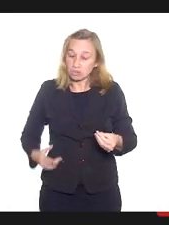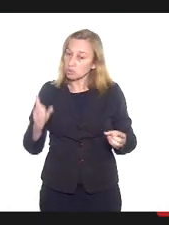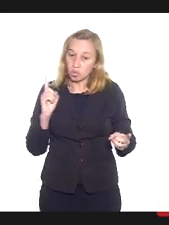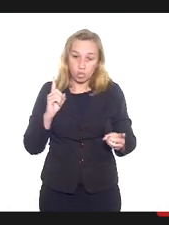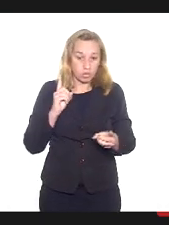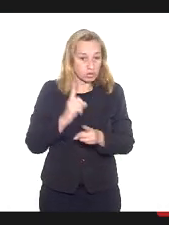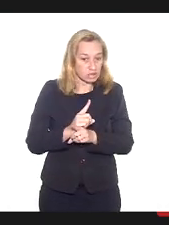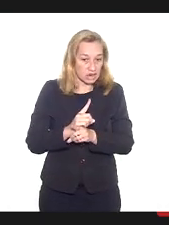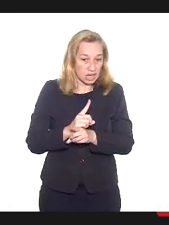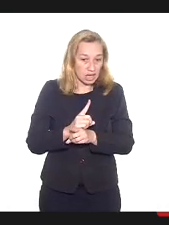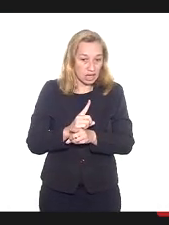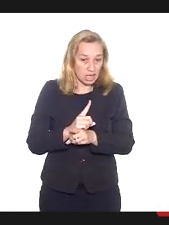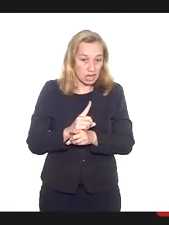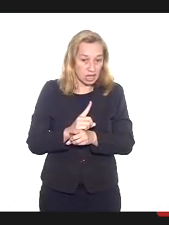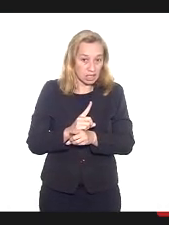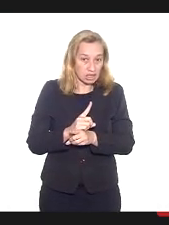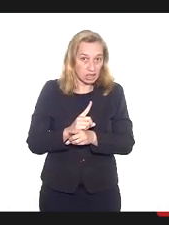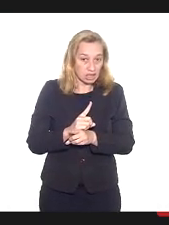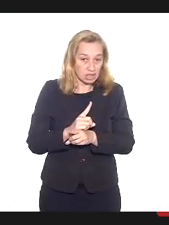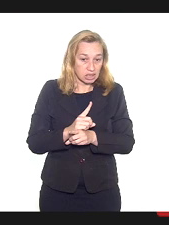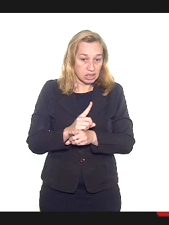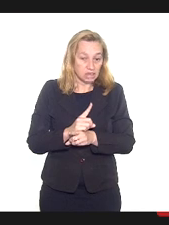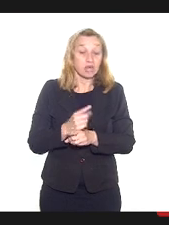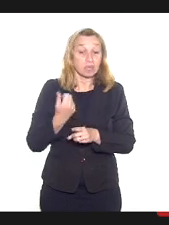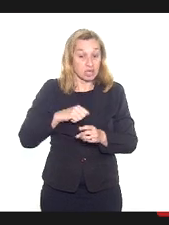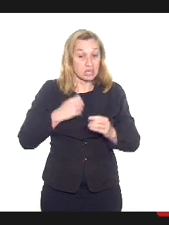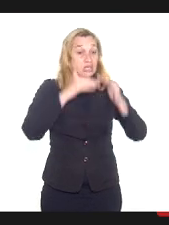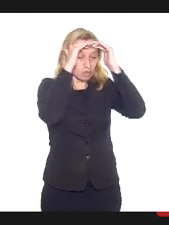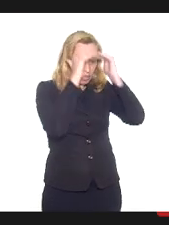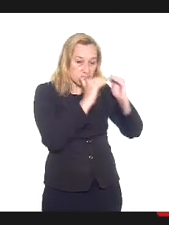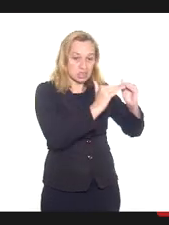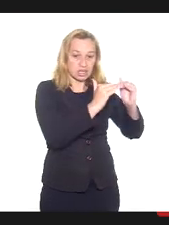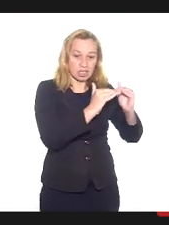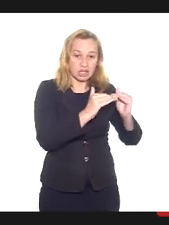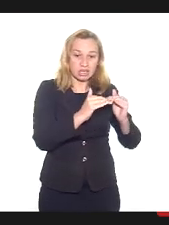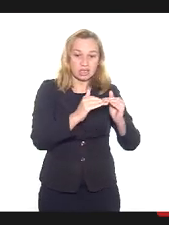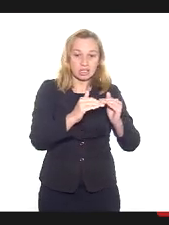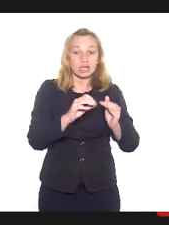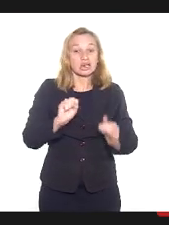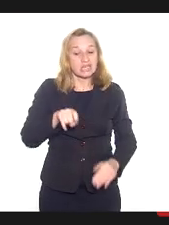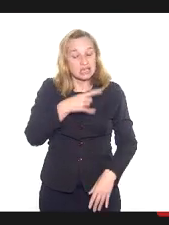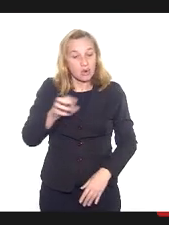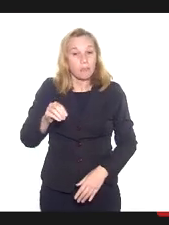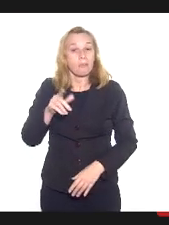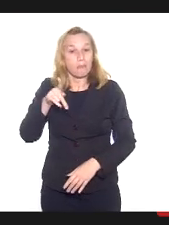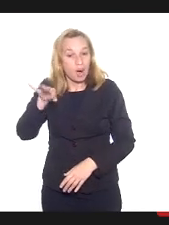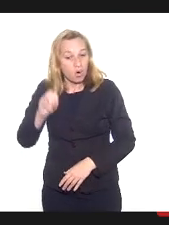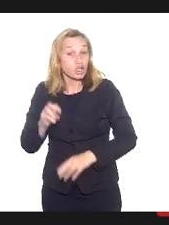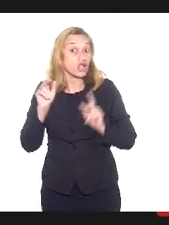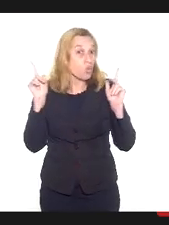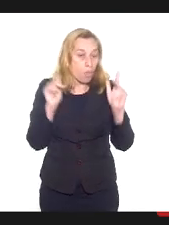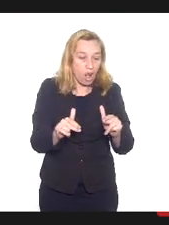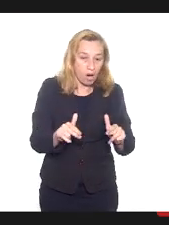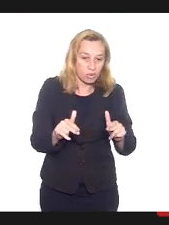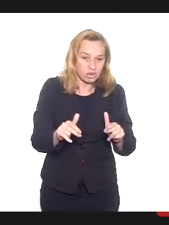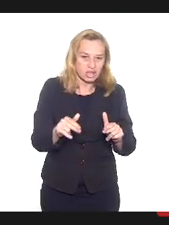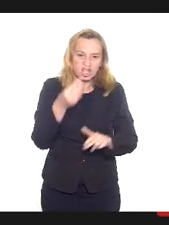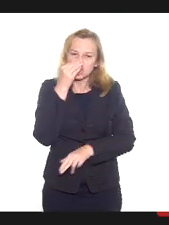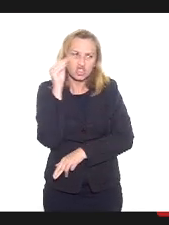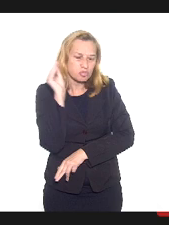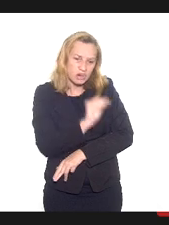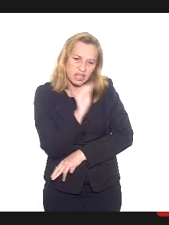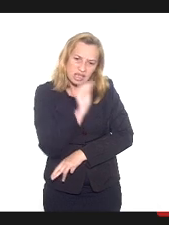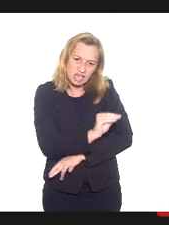divina, na maioria das coisas não o são, devem ser obedecidas. São Paulo, a mesma coisa. Então, nega-se a própria autoridade das